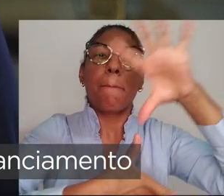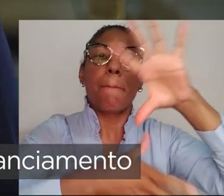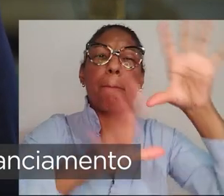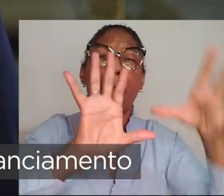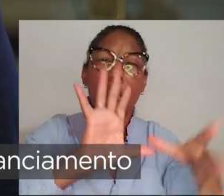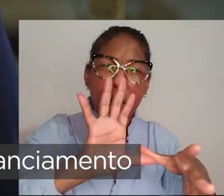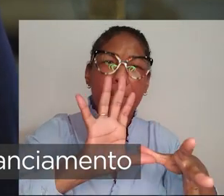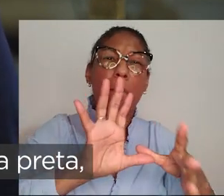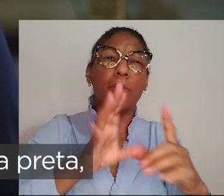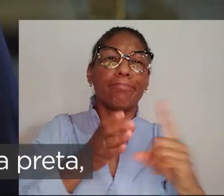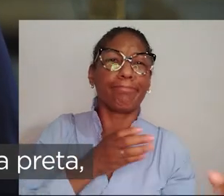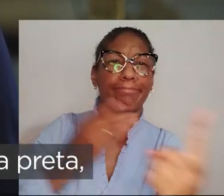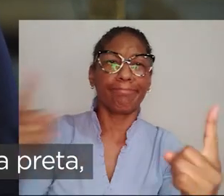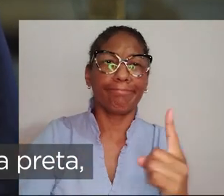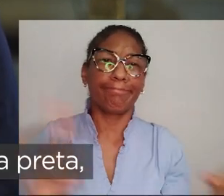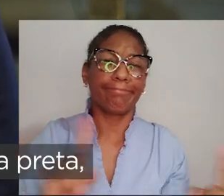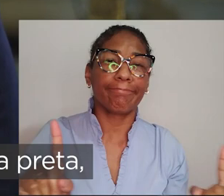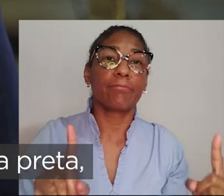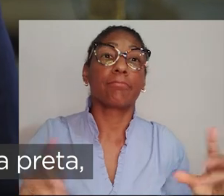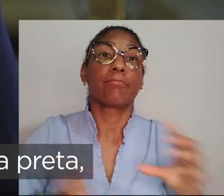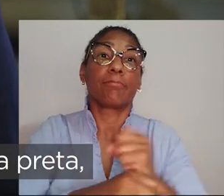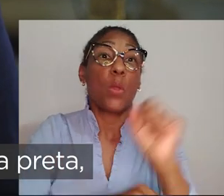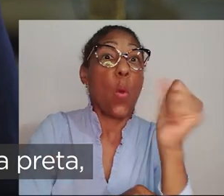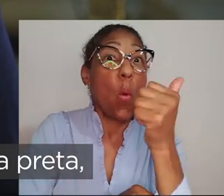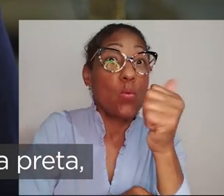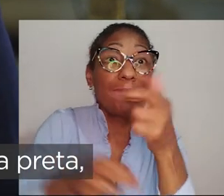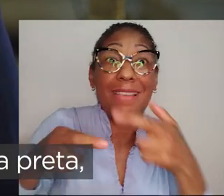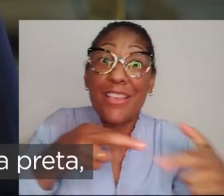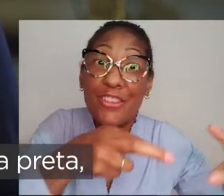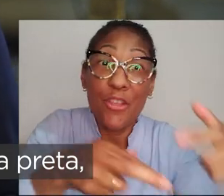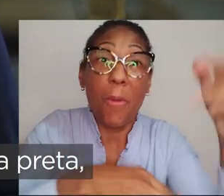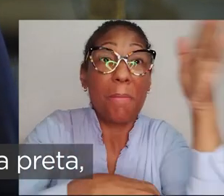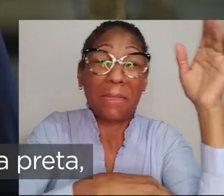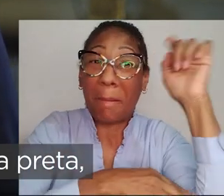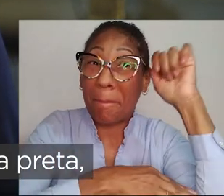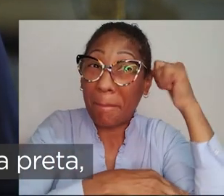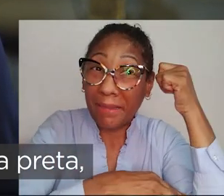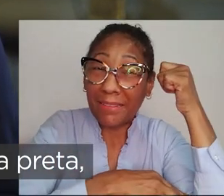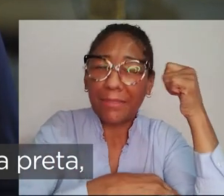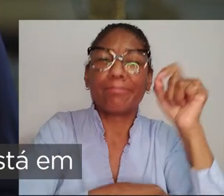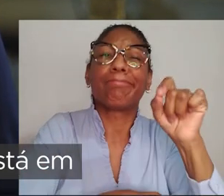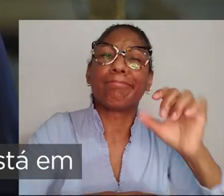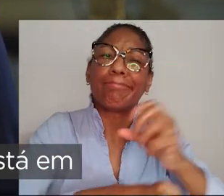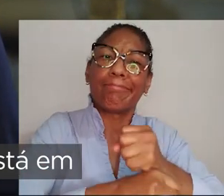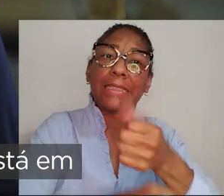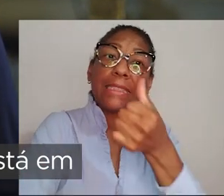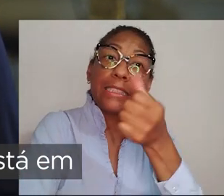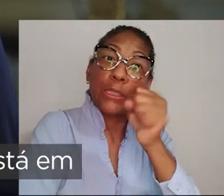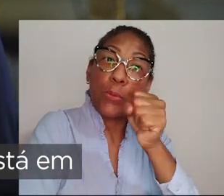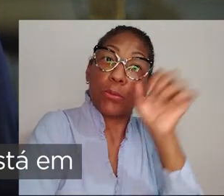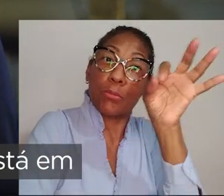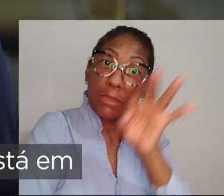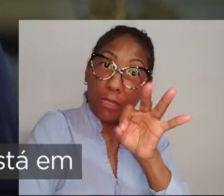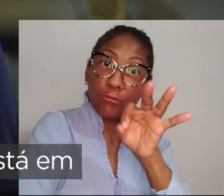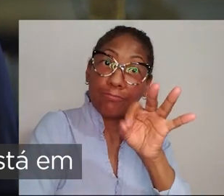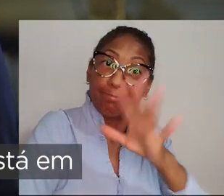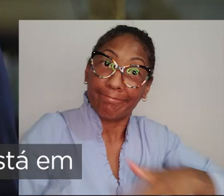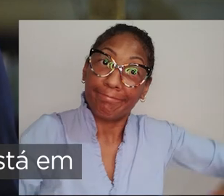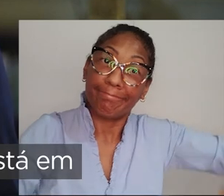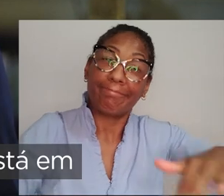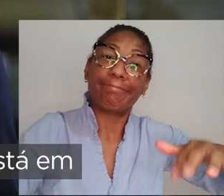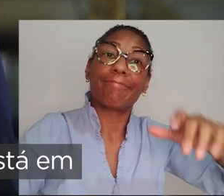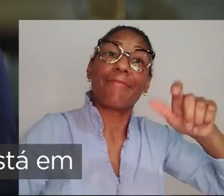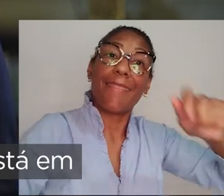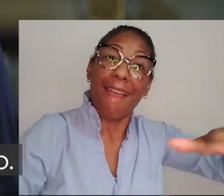mais grave mapa do distanciamento controlado até aqui, com 11 regiões em bandeira preta, o que significa que 68%